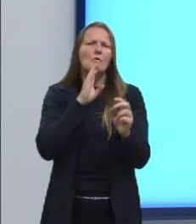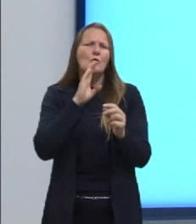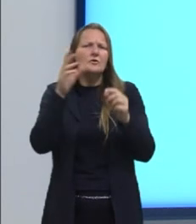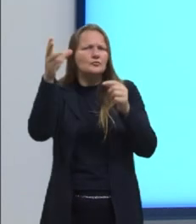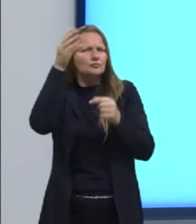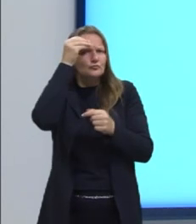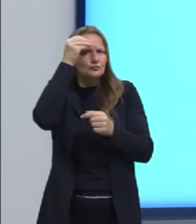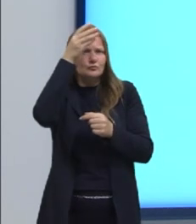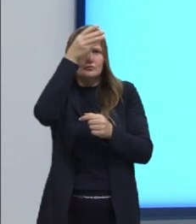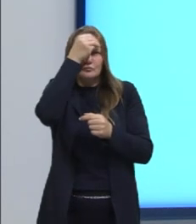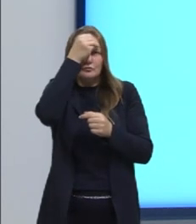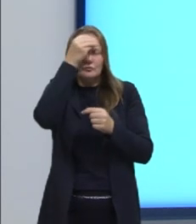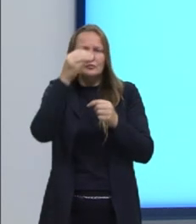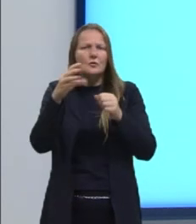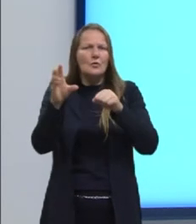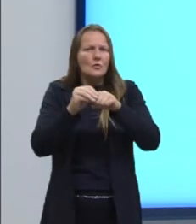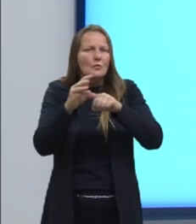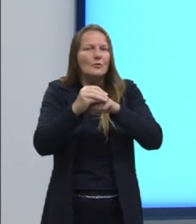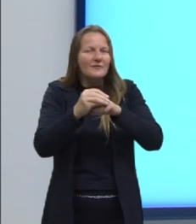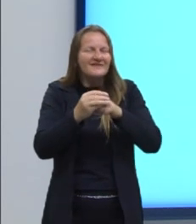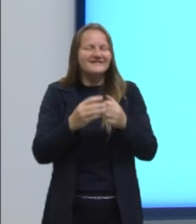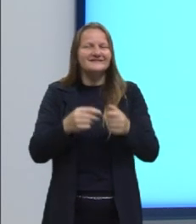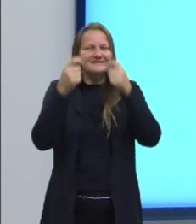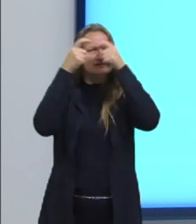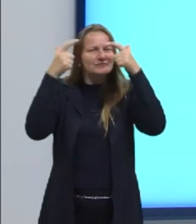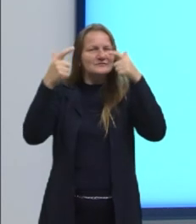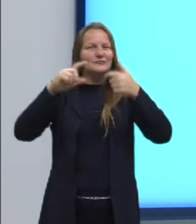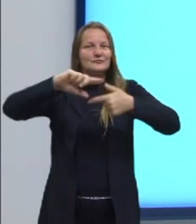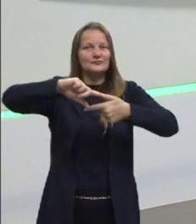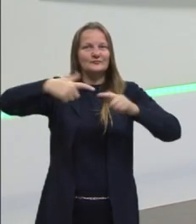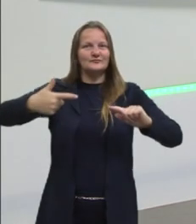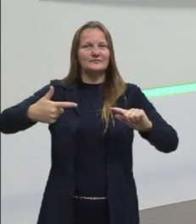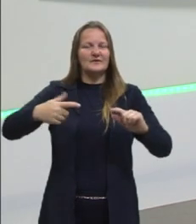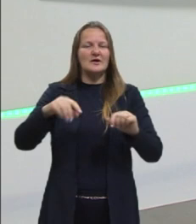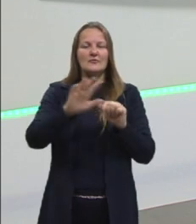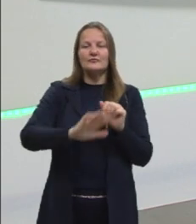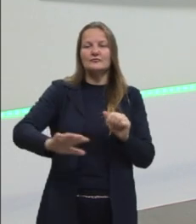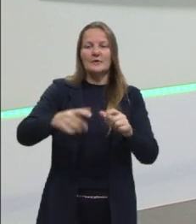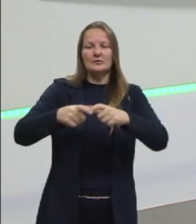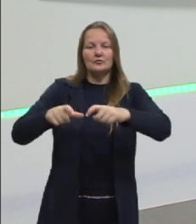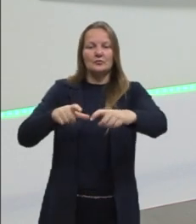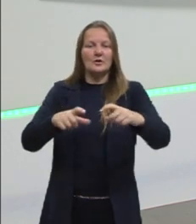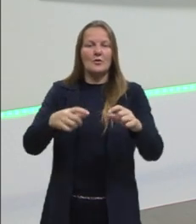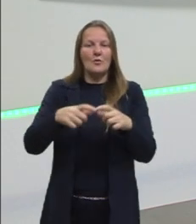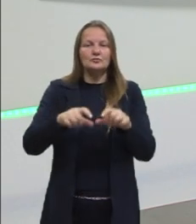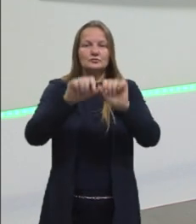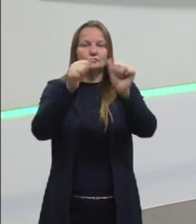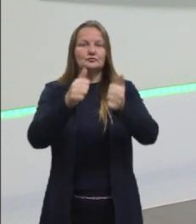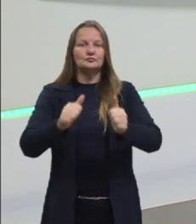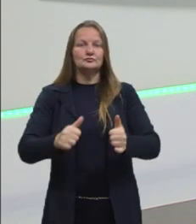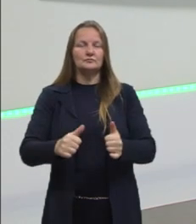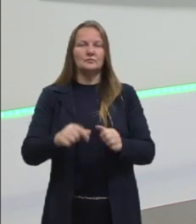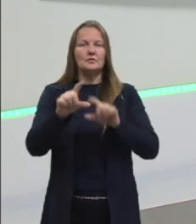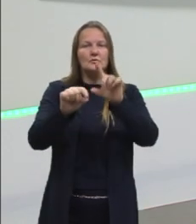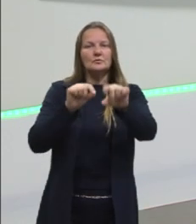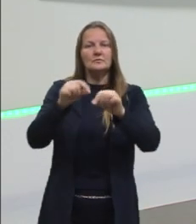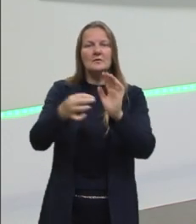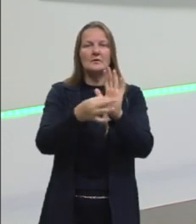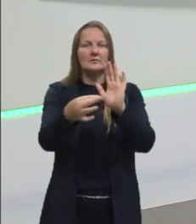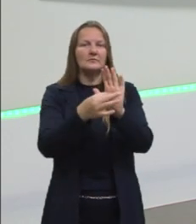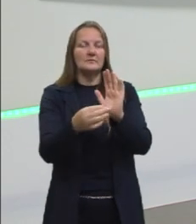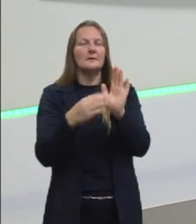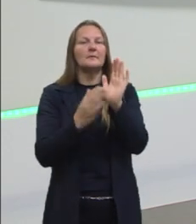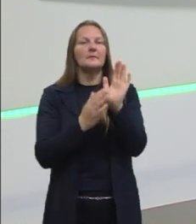geométricos. E utilizar os conhecimentos de espaço e forma na seleção de argumentos